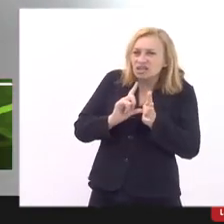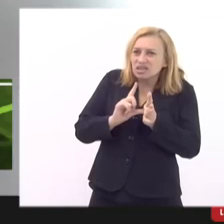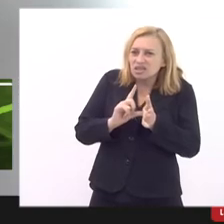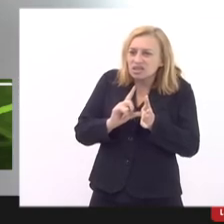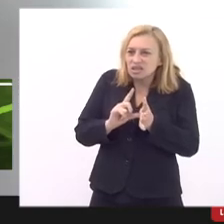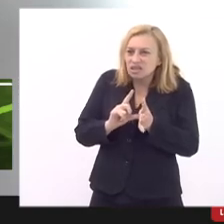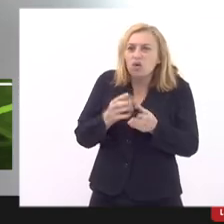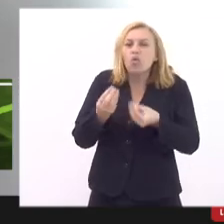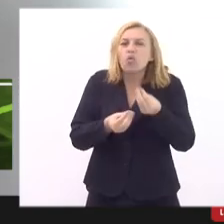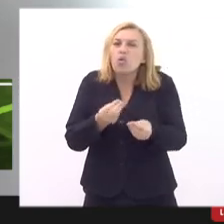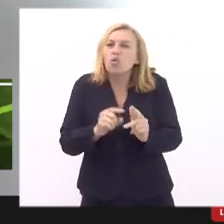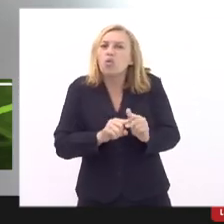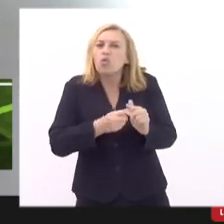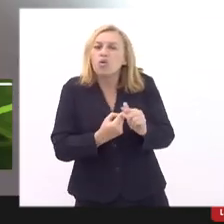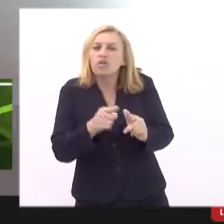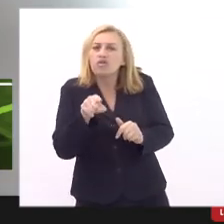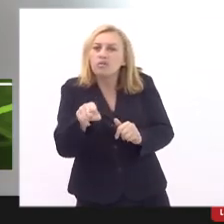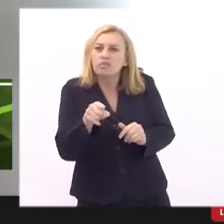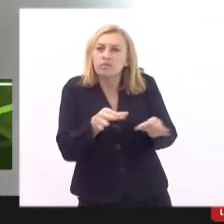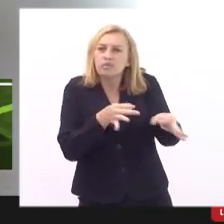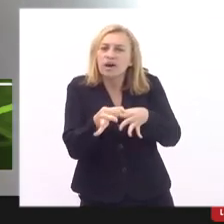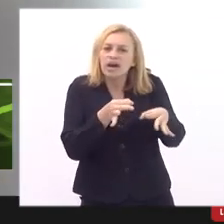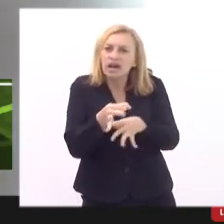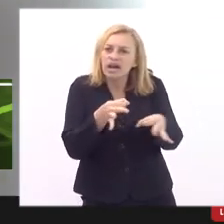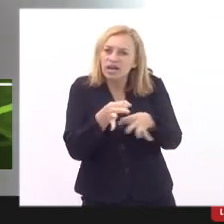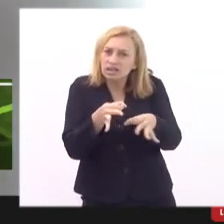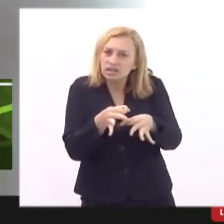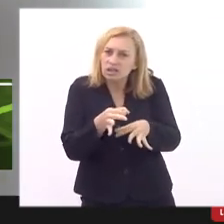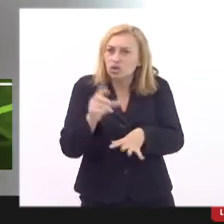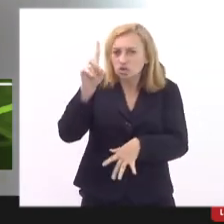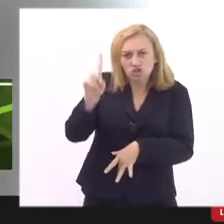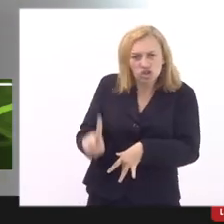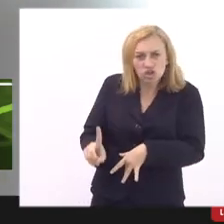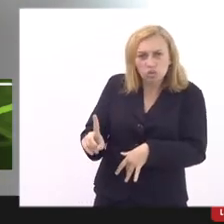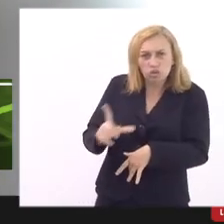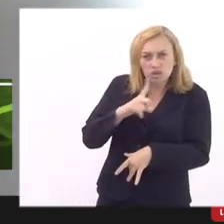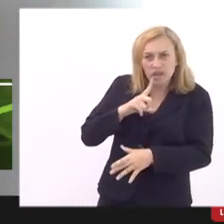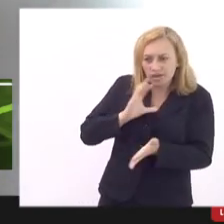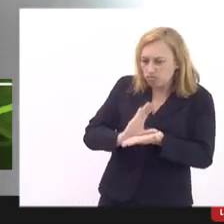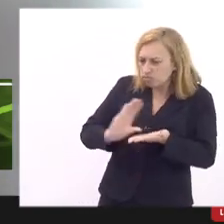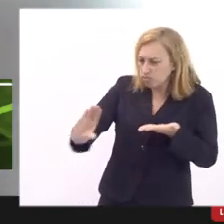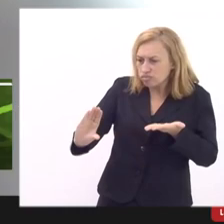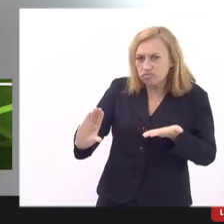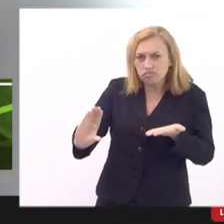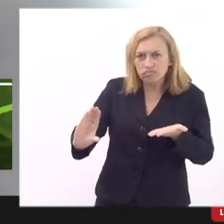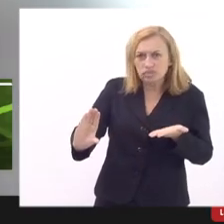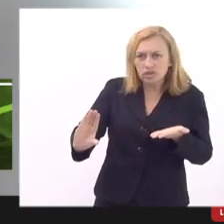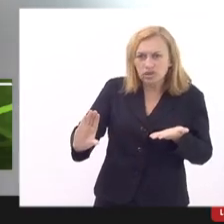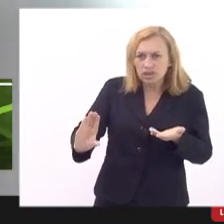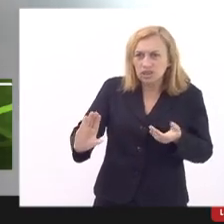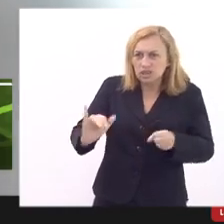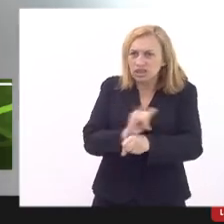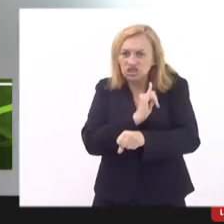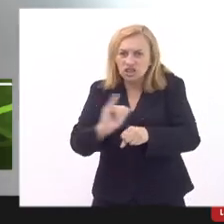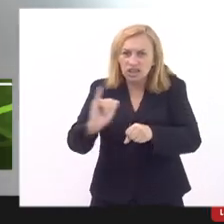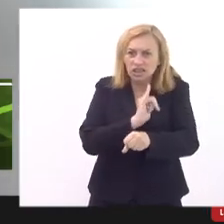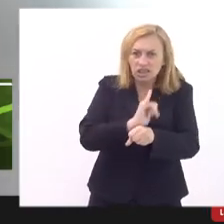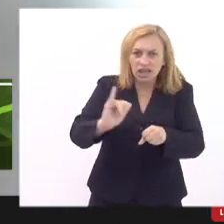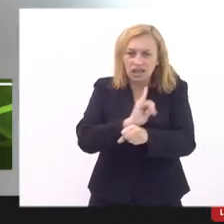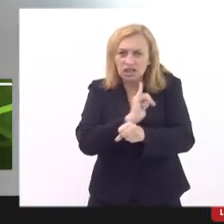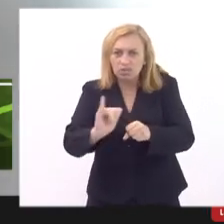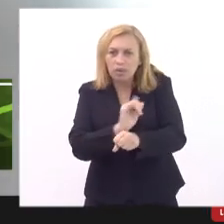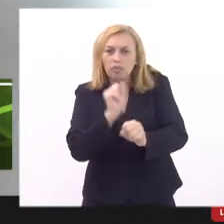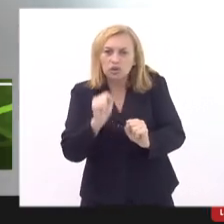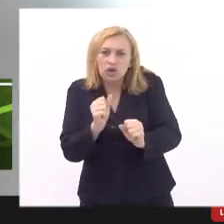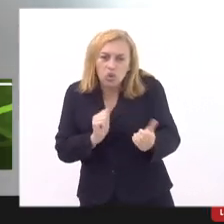que são feitos ali na ponta com as condições que os diretores tem né de fazer vão estar dando conta